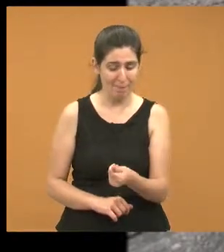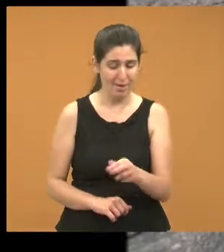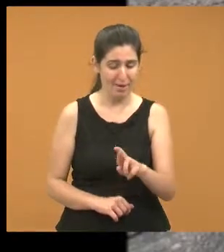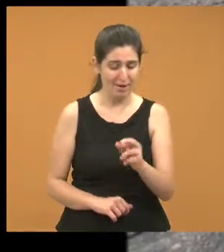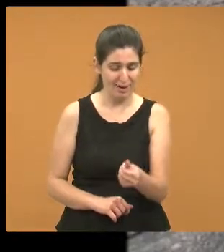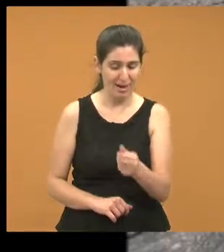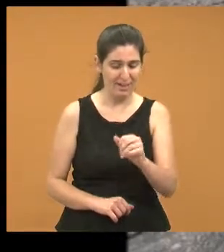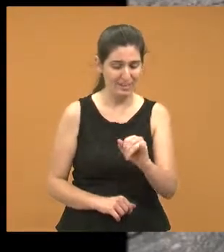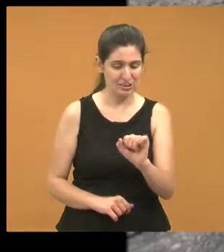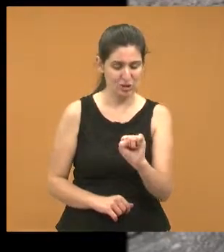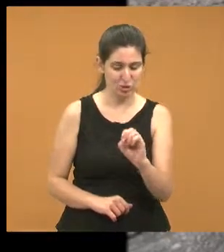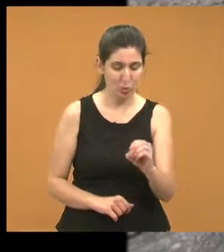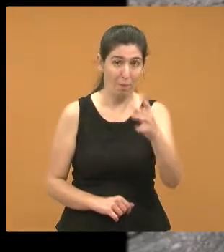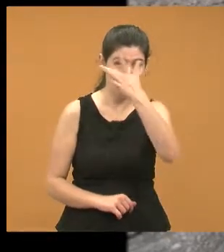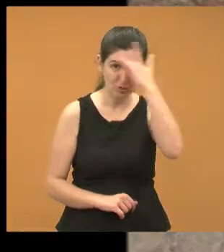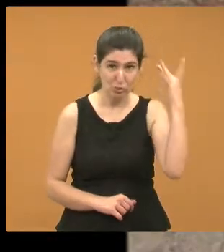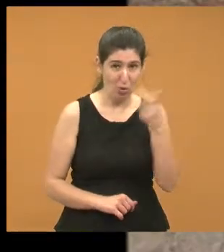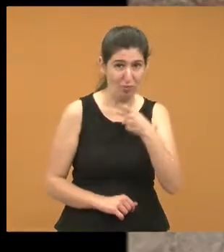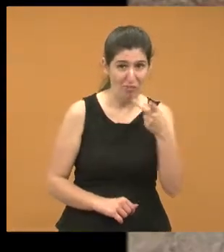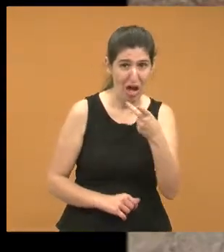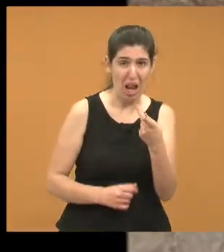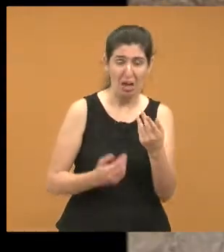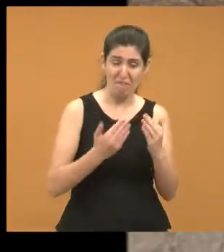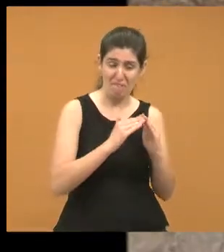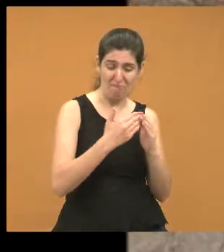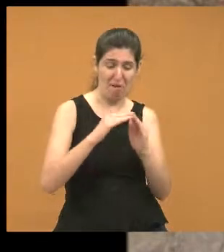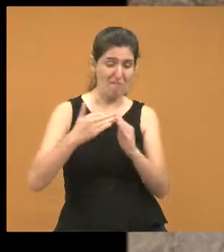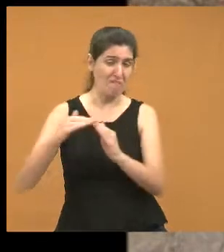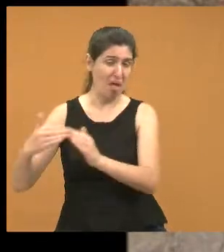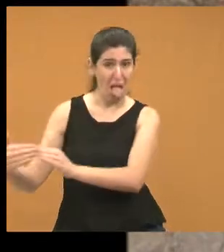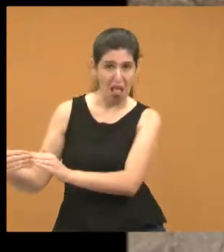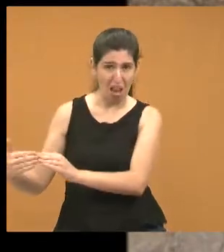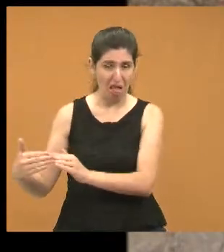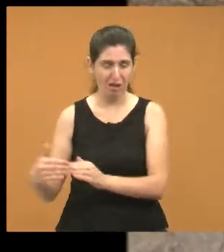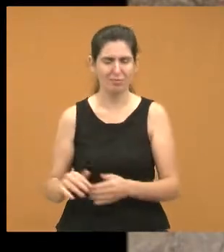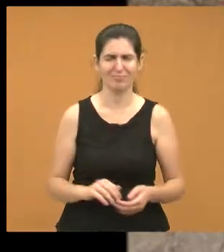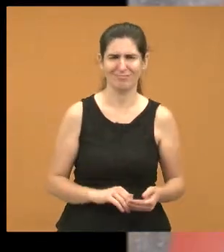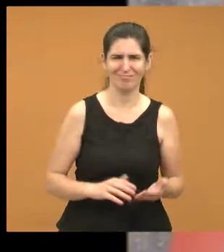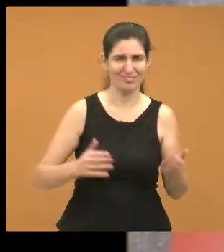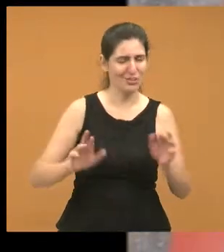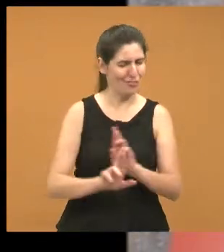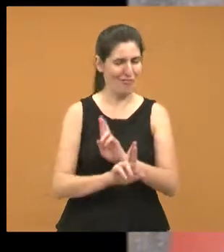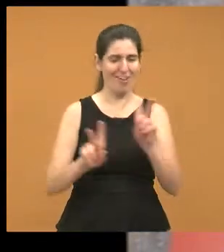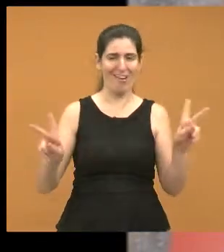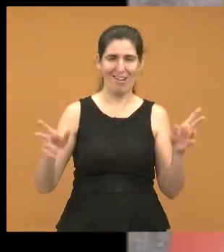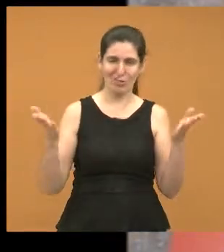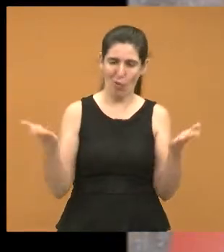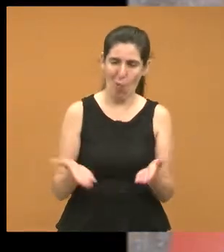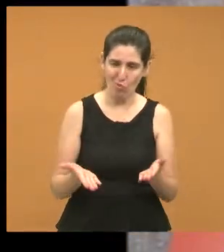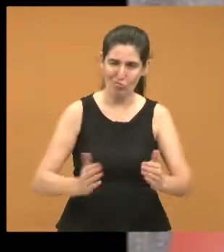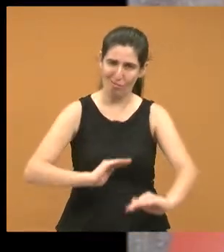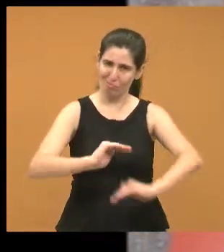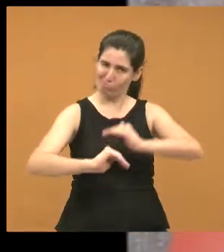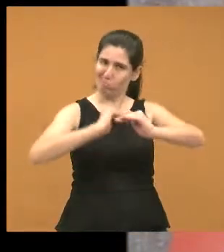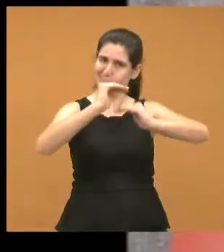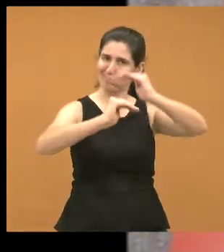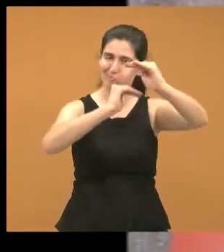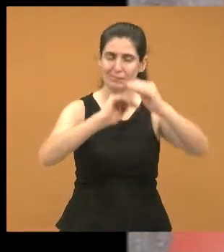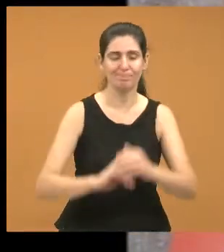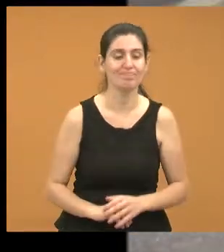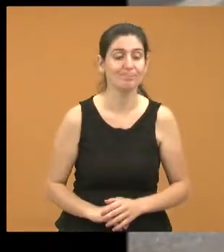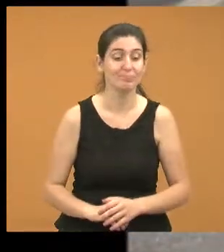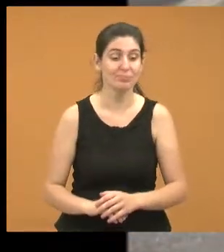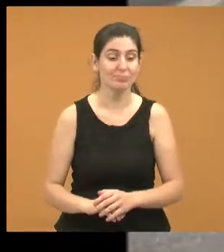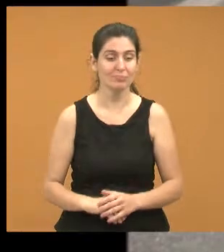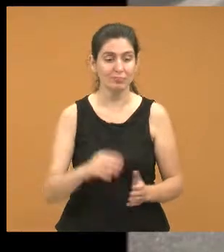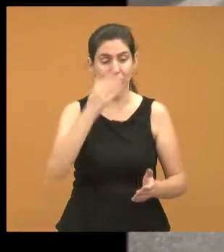favela da cidade de Jacareí. Hoje, graças a Deus, a gente tem acompanhado bastante o crescimento, desde a administração passada, a gente